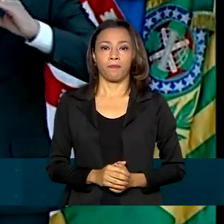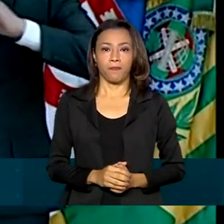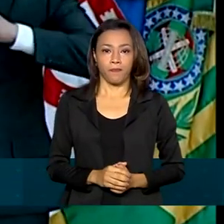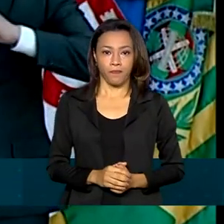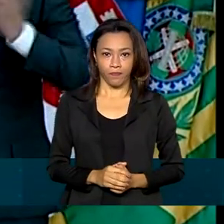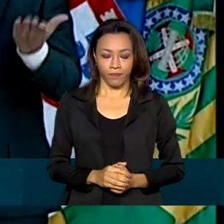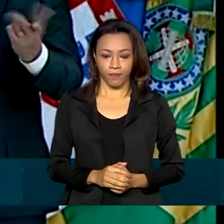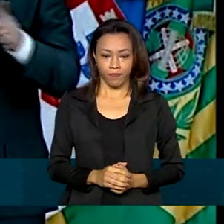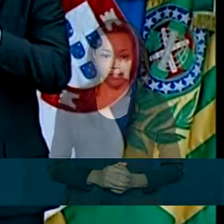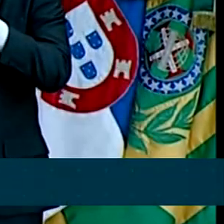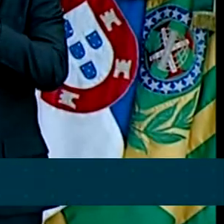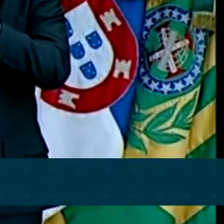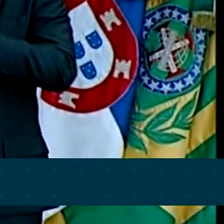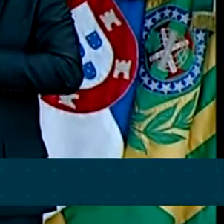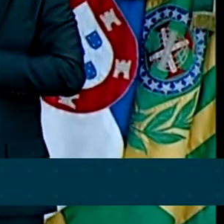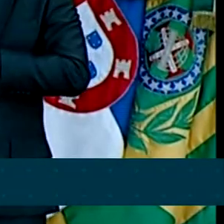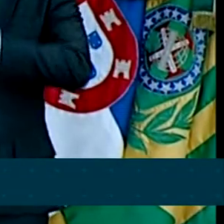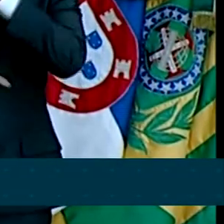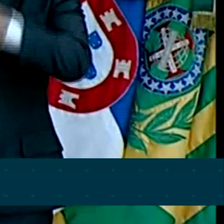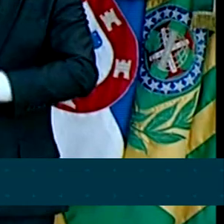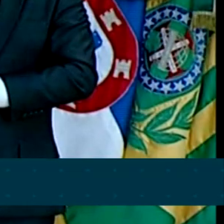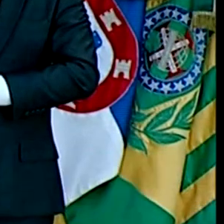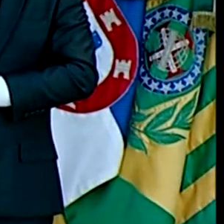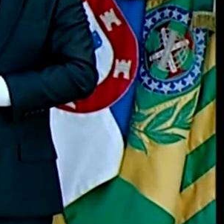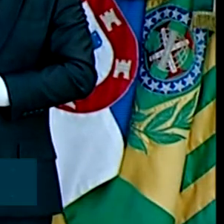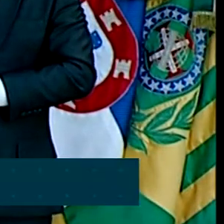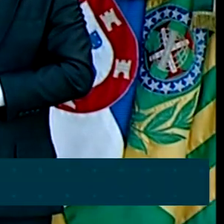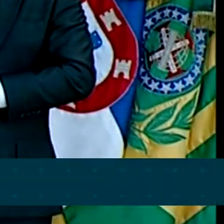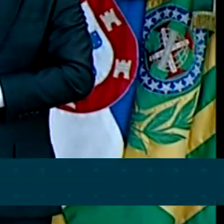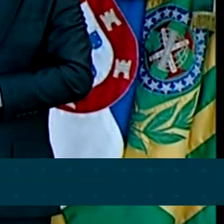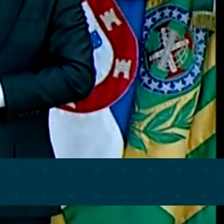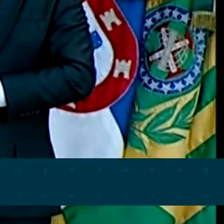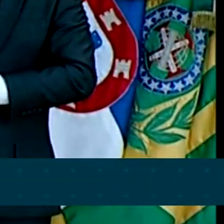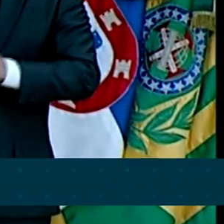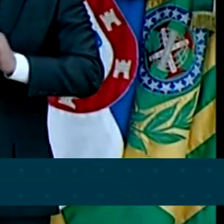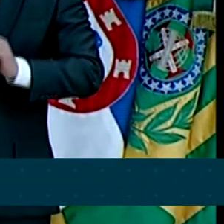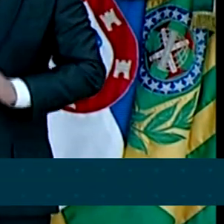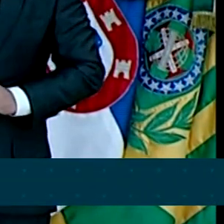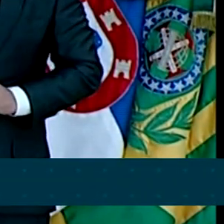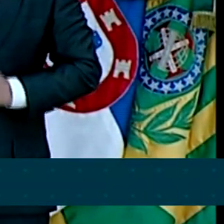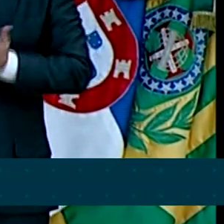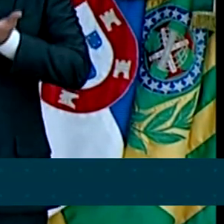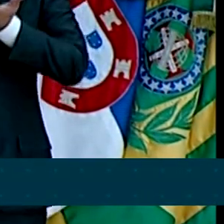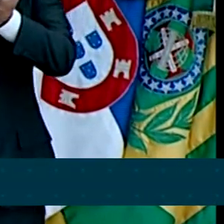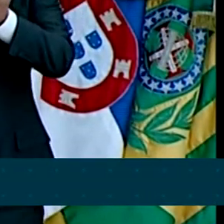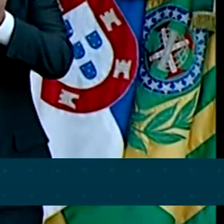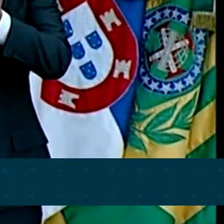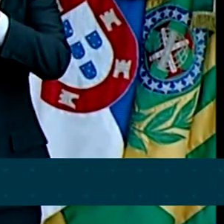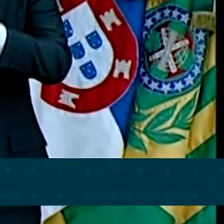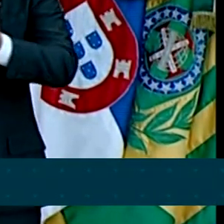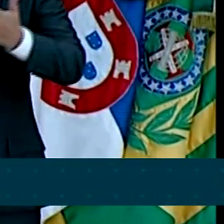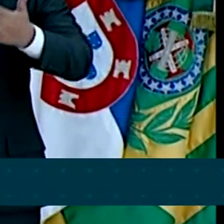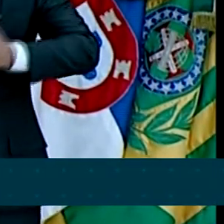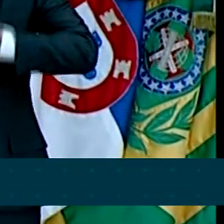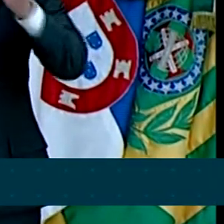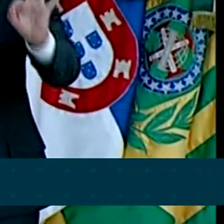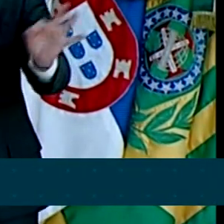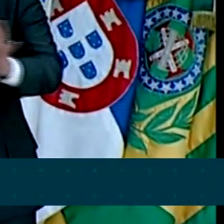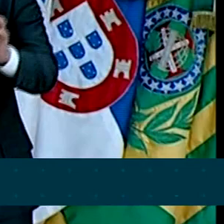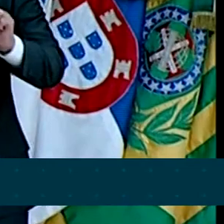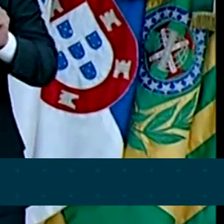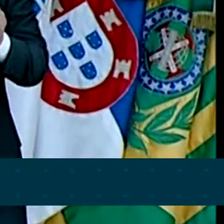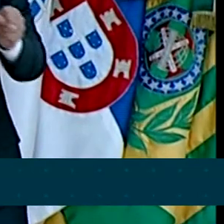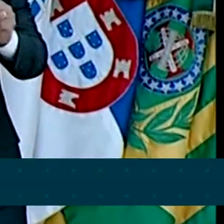incessante e abnegado da nossa segunda região militar, no apoio logístico e no exercício, em todos os